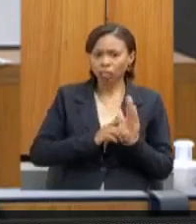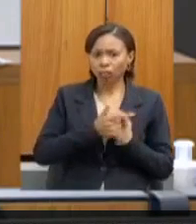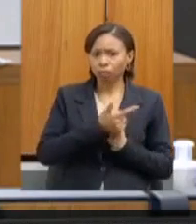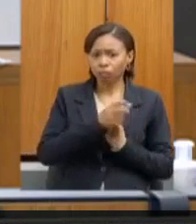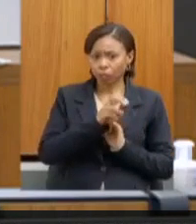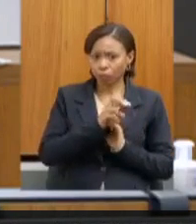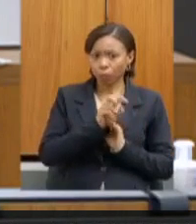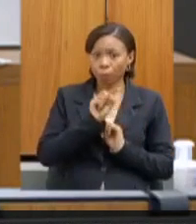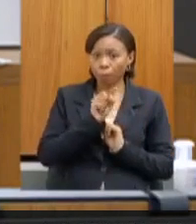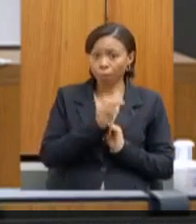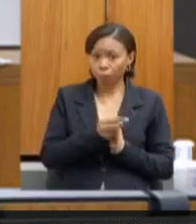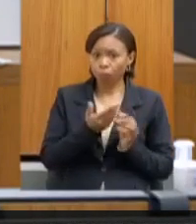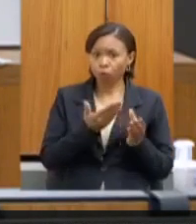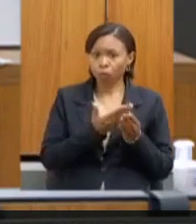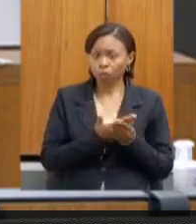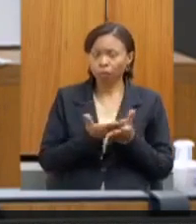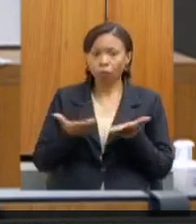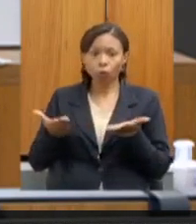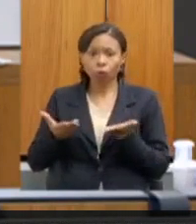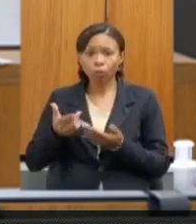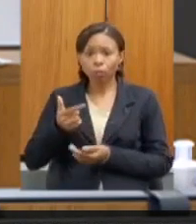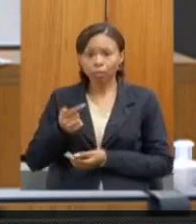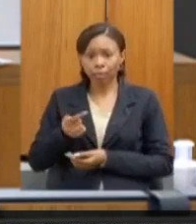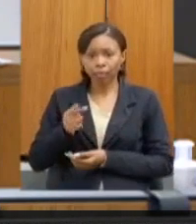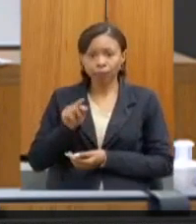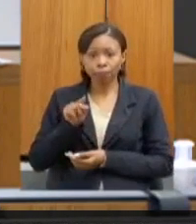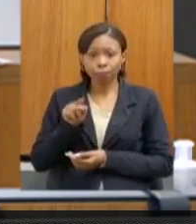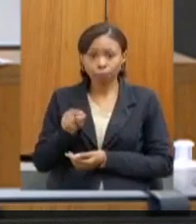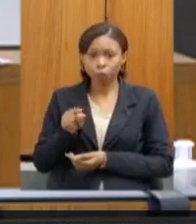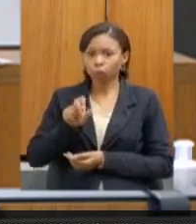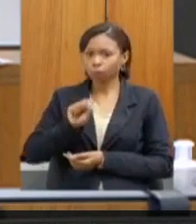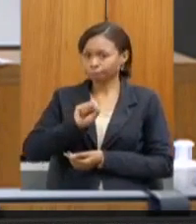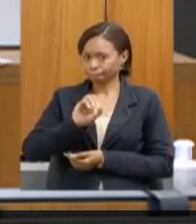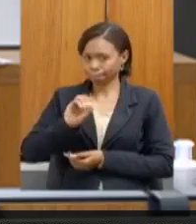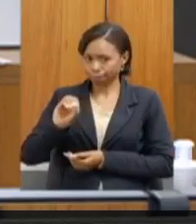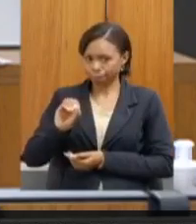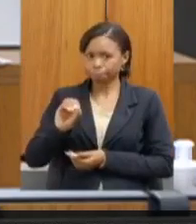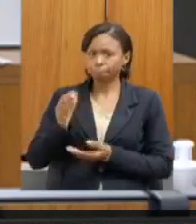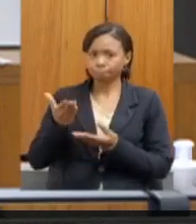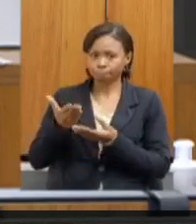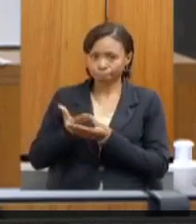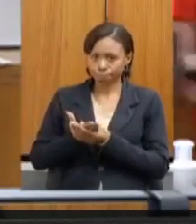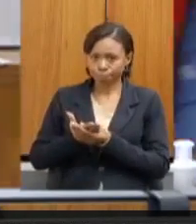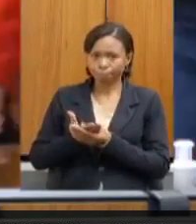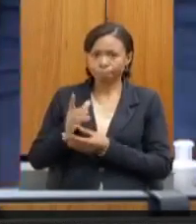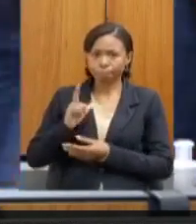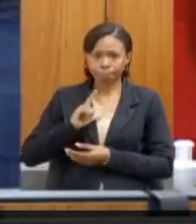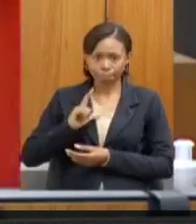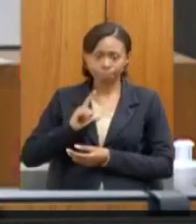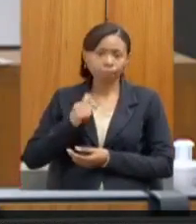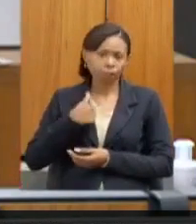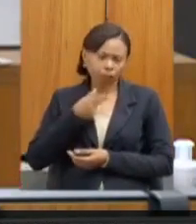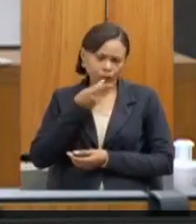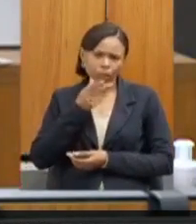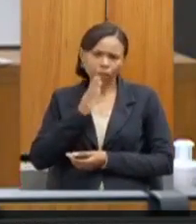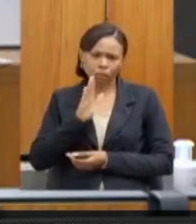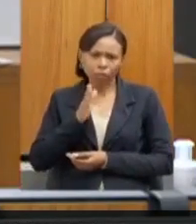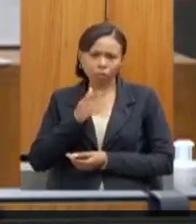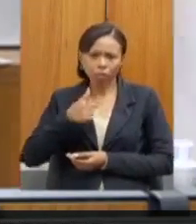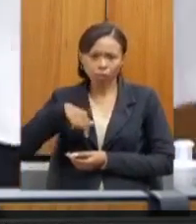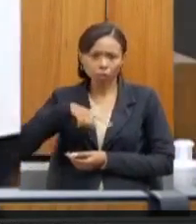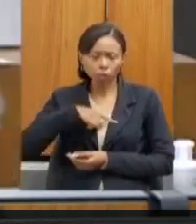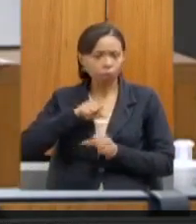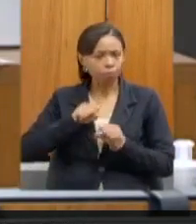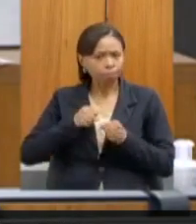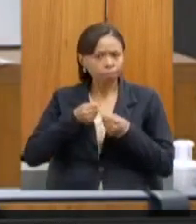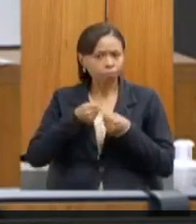um passivo de 7 mil e 800 processos. Como eu mencionei, todo o nosso esforço para a redução